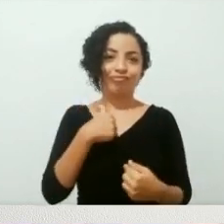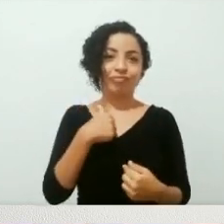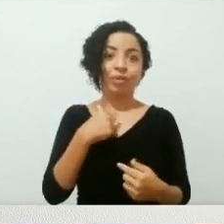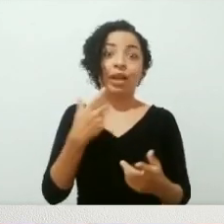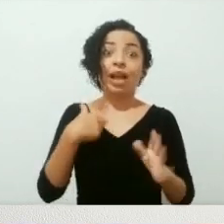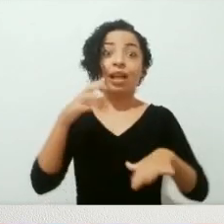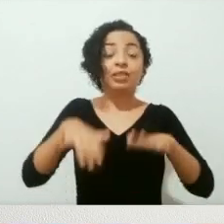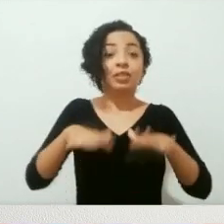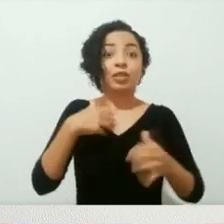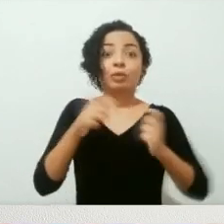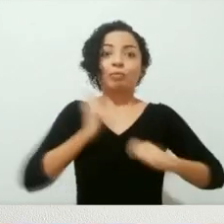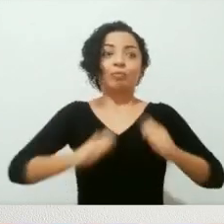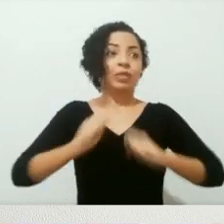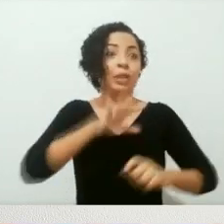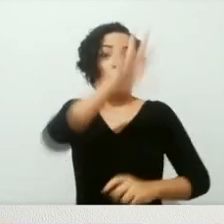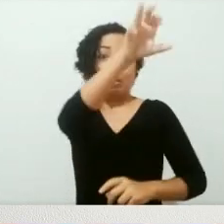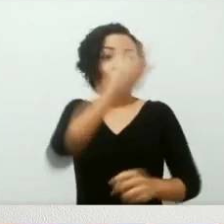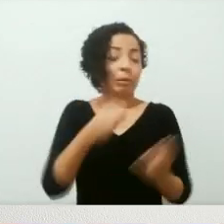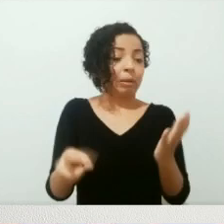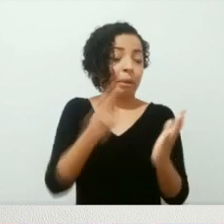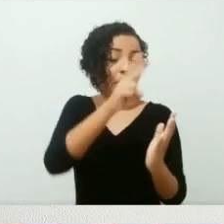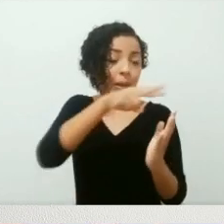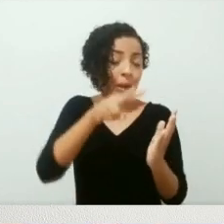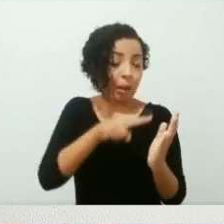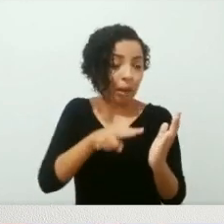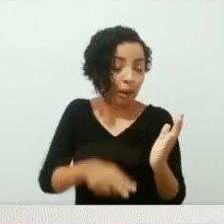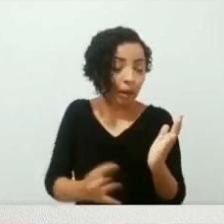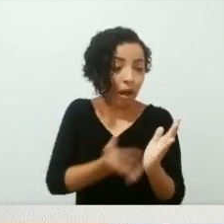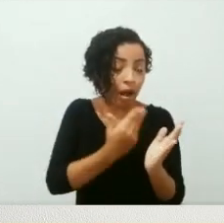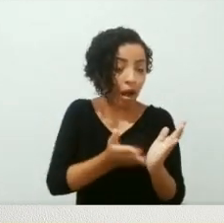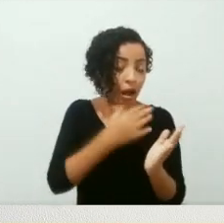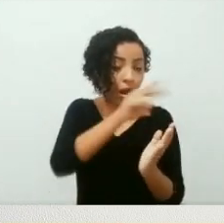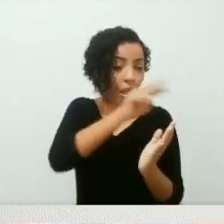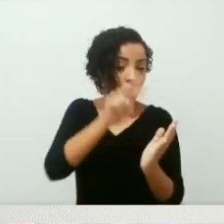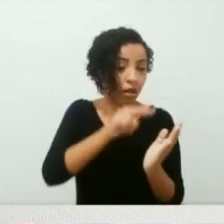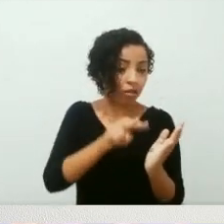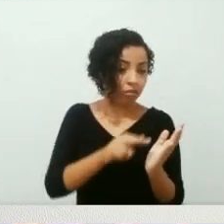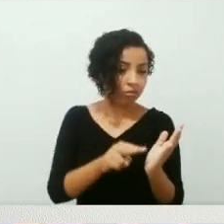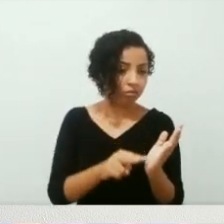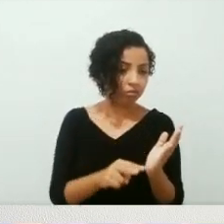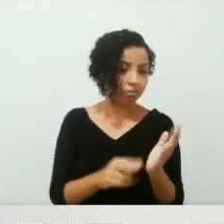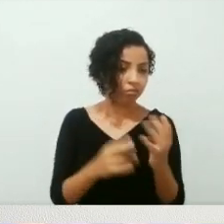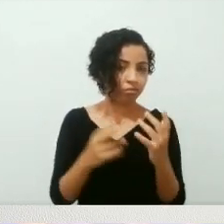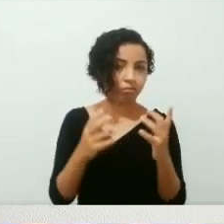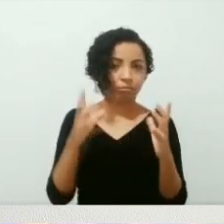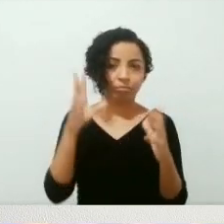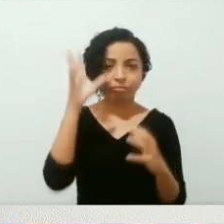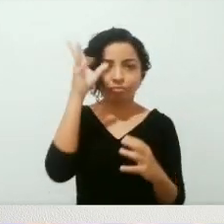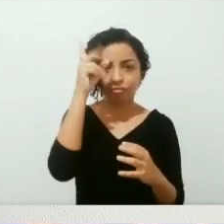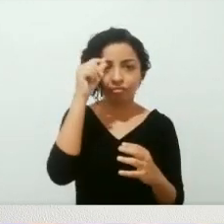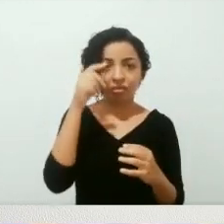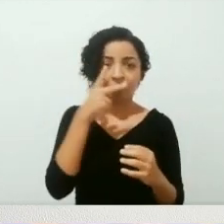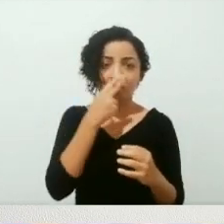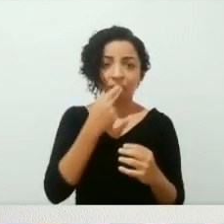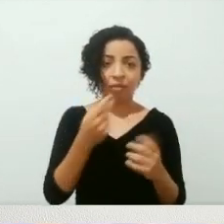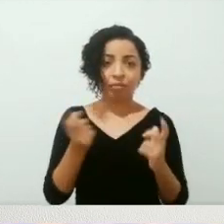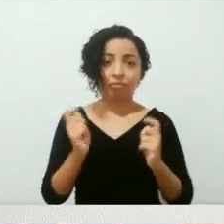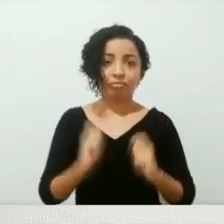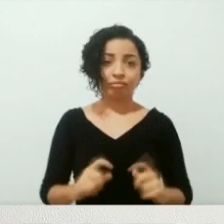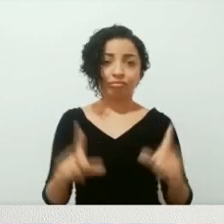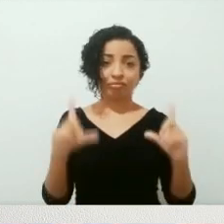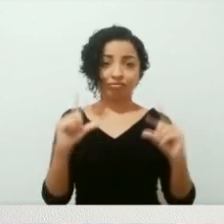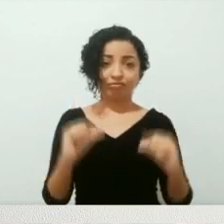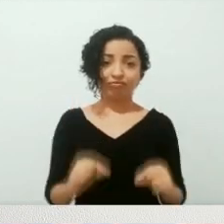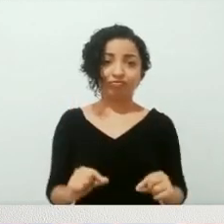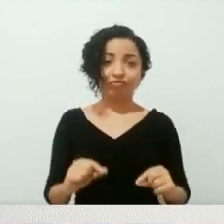empolgado pra ler um livro, corro, pra pegar ali e ler, e quando começo a ler, aí vai esmorecendo, esmorecendo e...